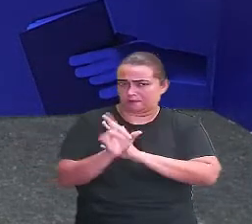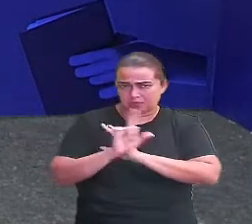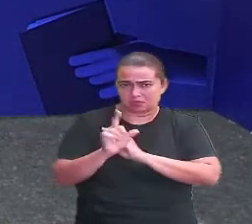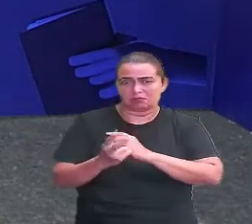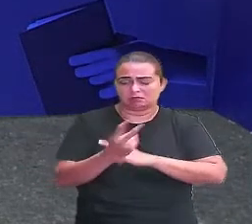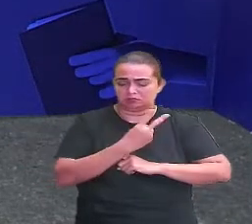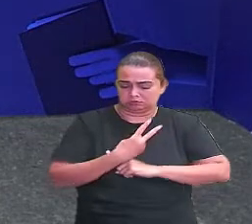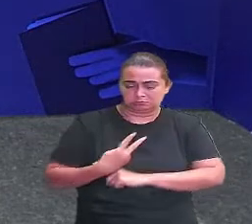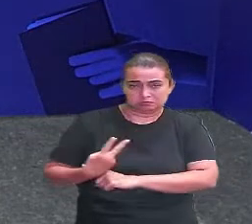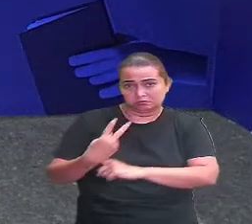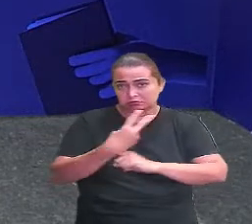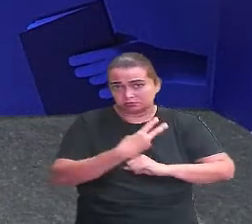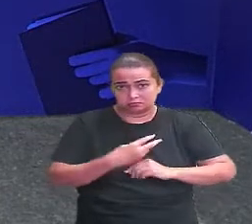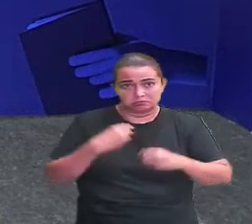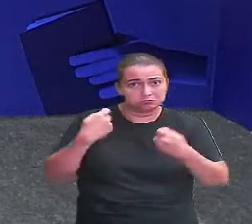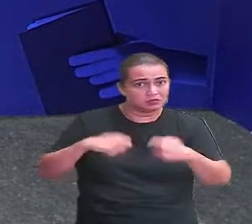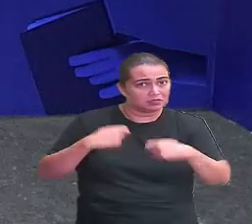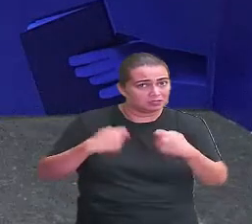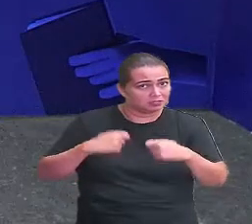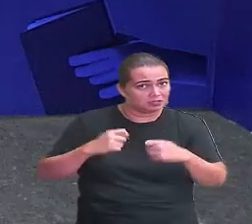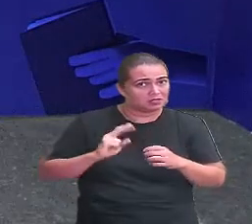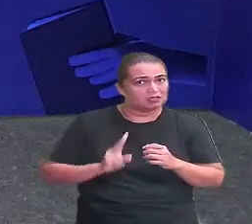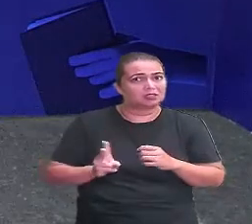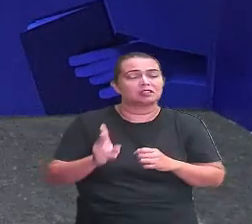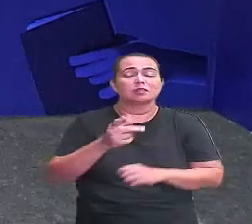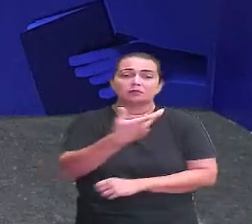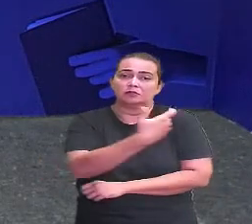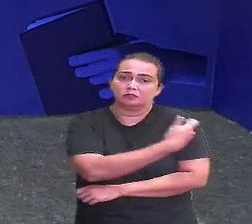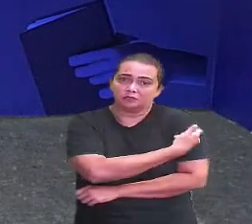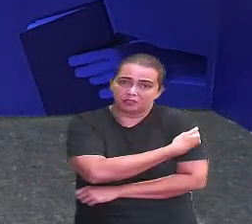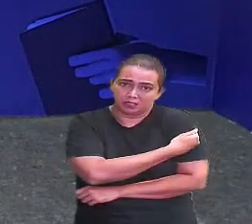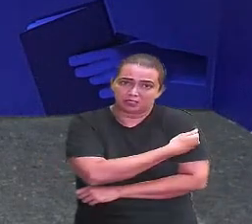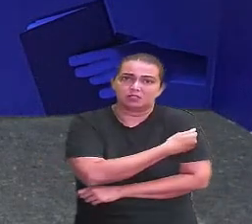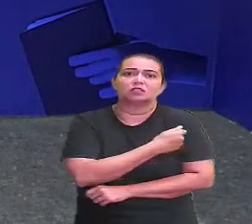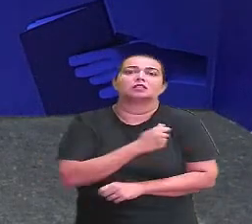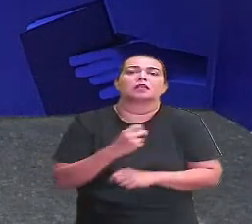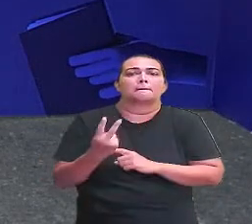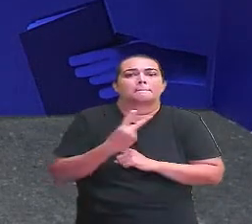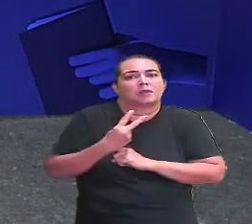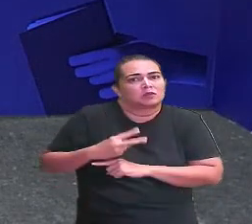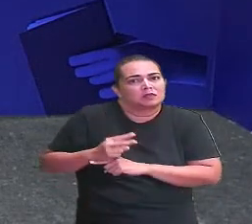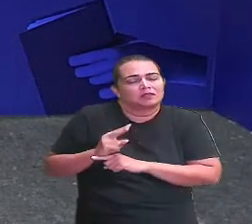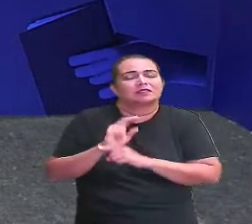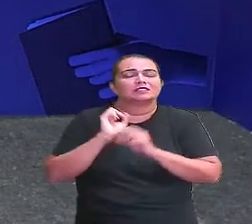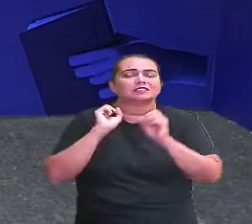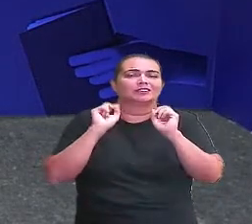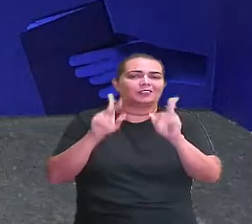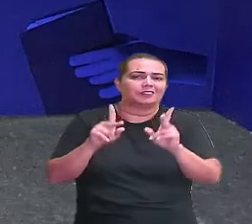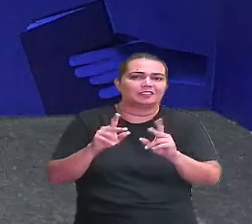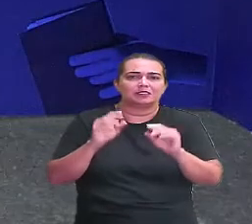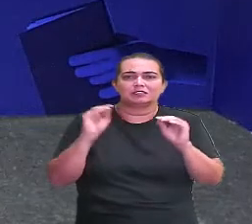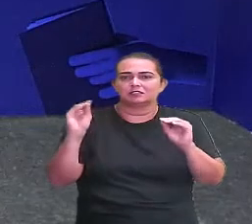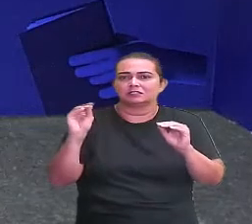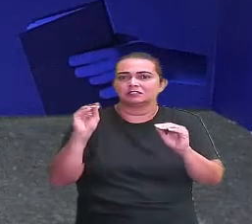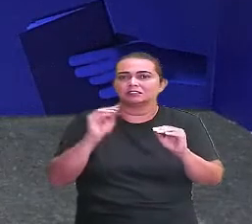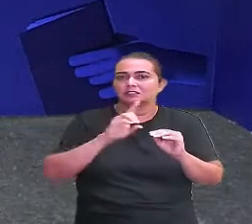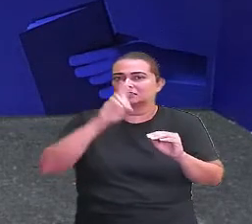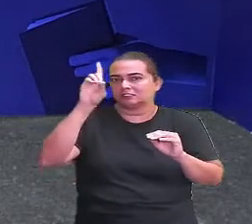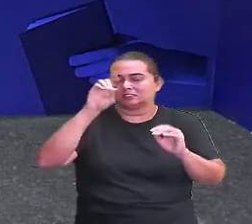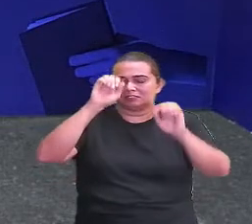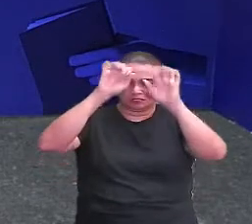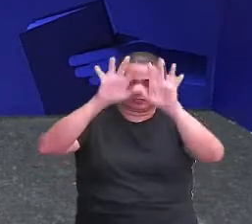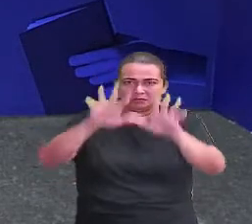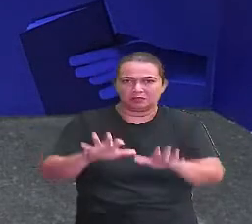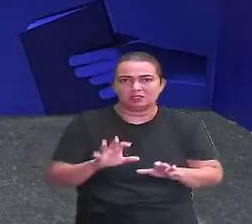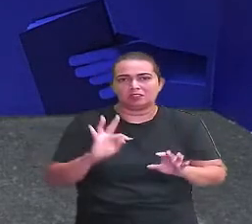Tomando todos os cuidados possíveis. Tomem a vacina. Se protejam. Tá bom? Então, beijo no coração de todos.